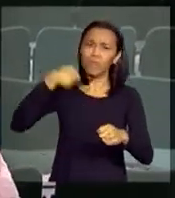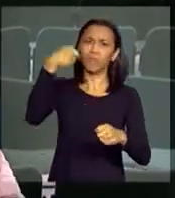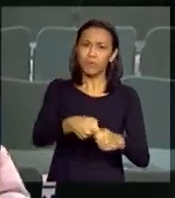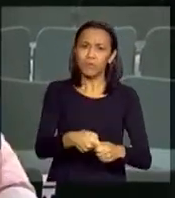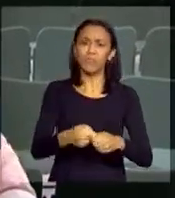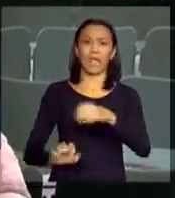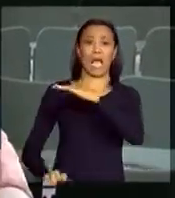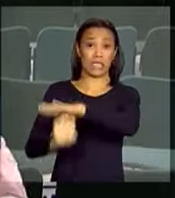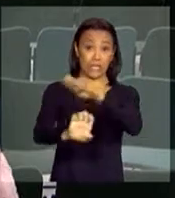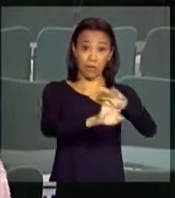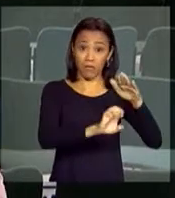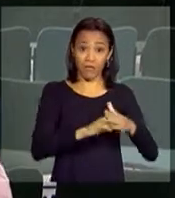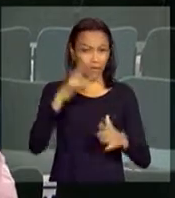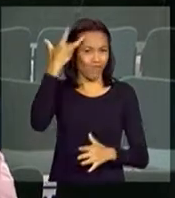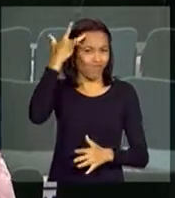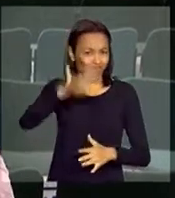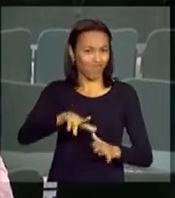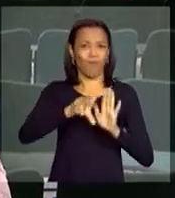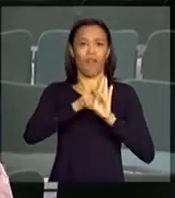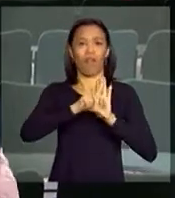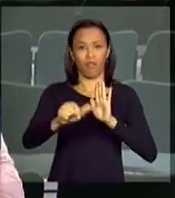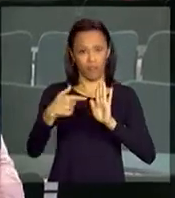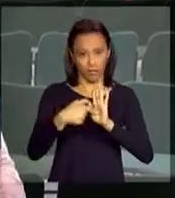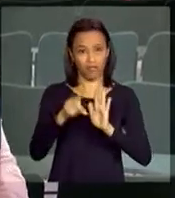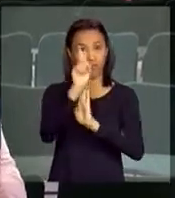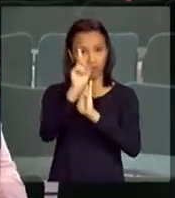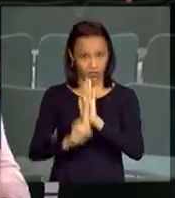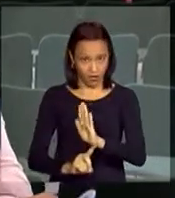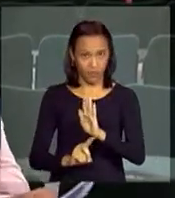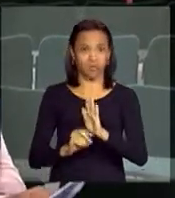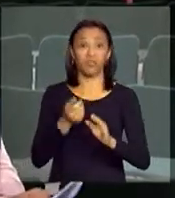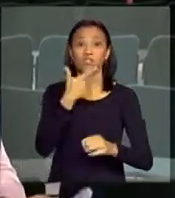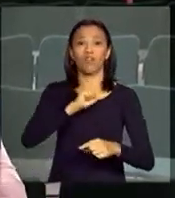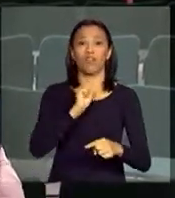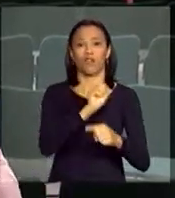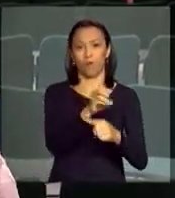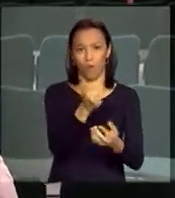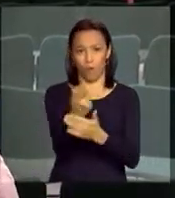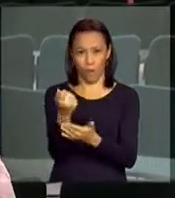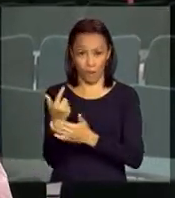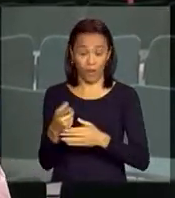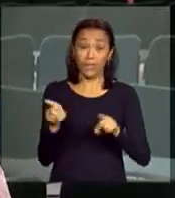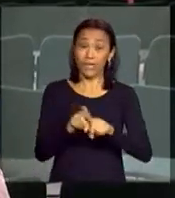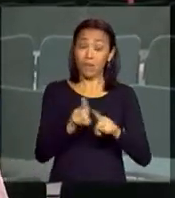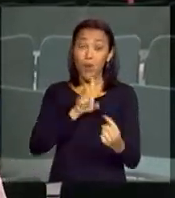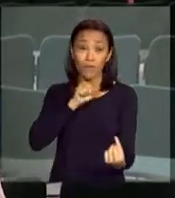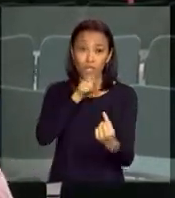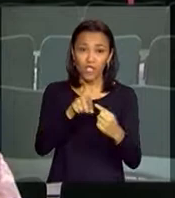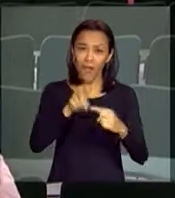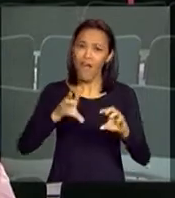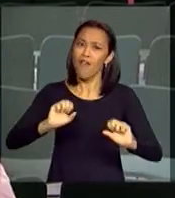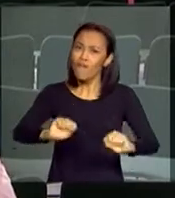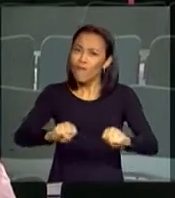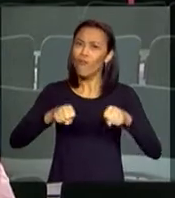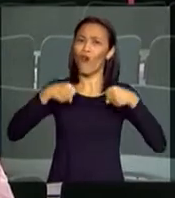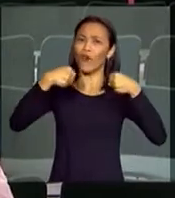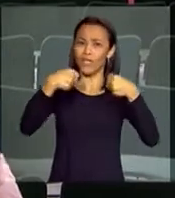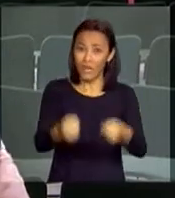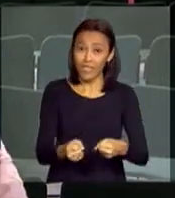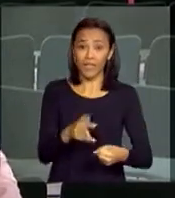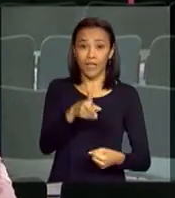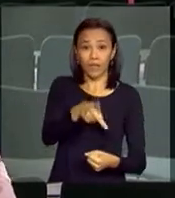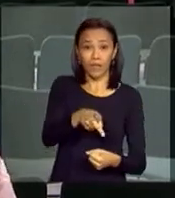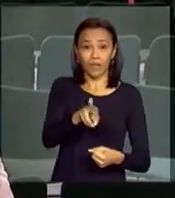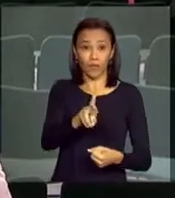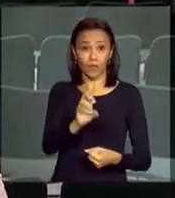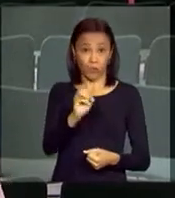empresas que desrespeitam a legislação em defesa do consumidor. A intenção também é fortalecer os órgãos de defesa do